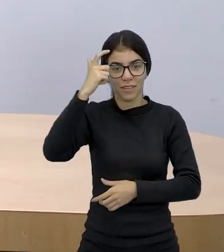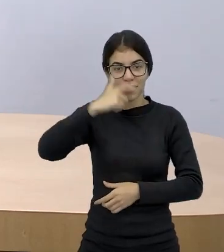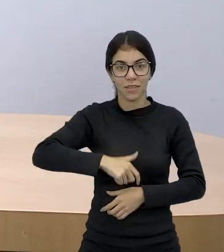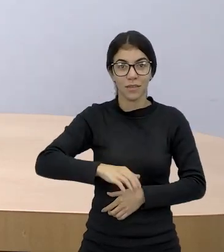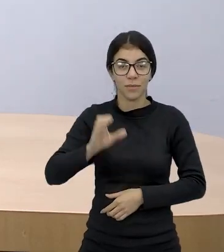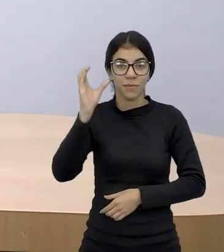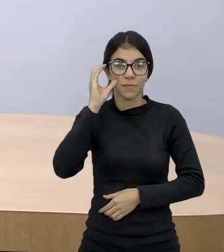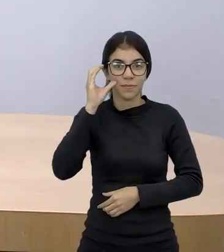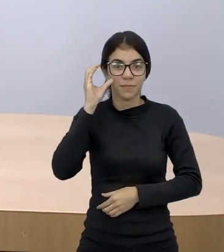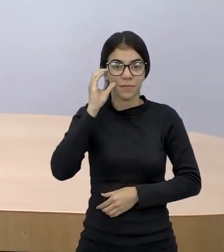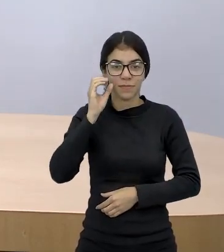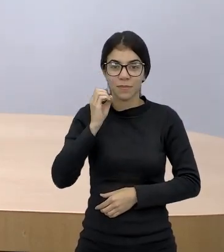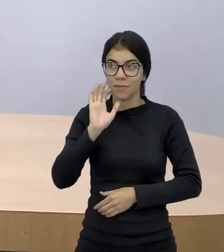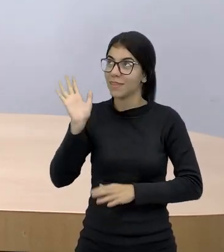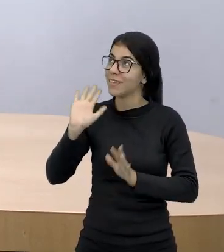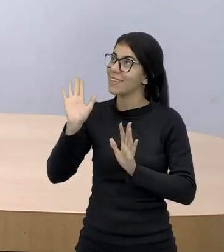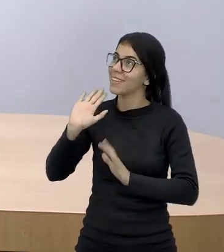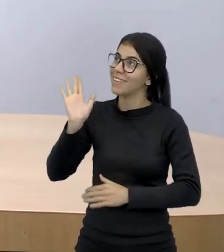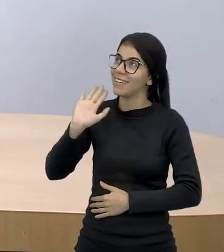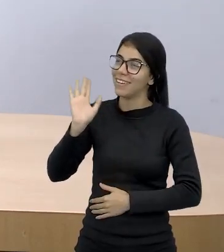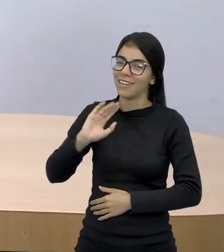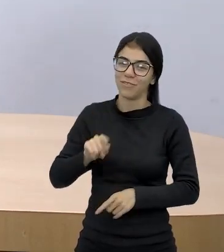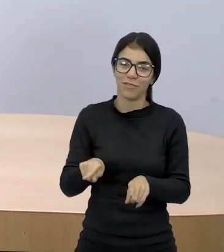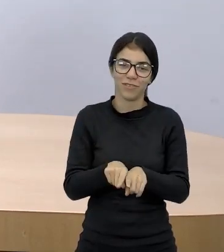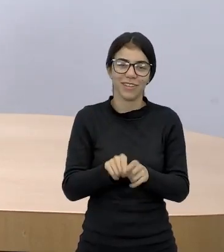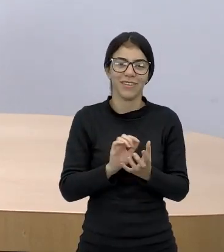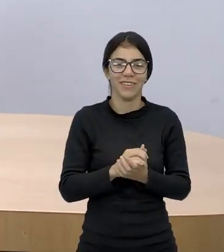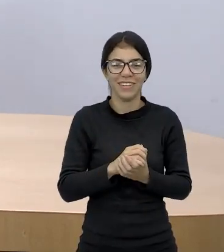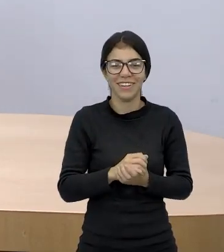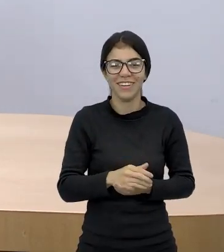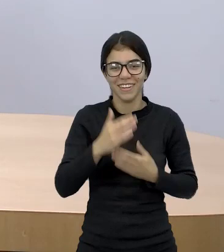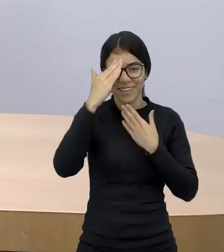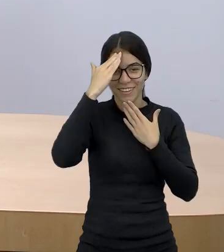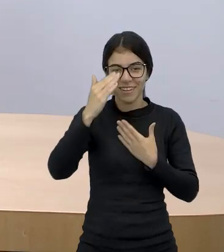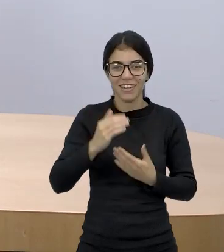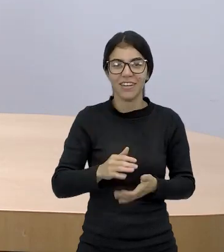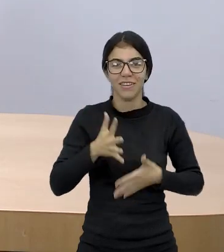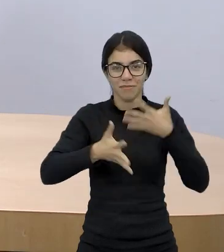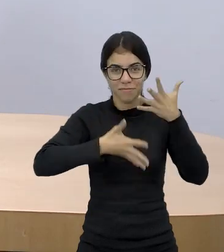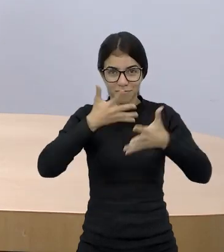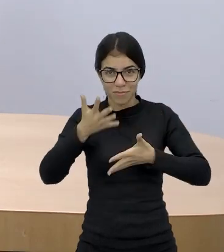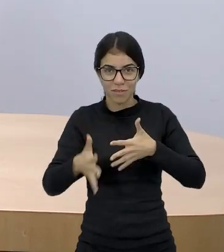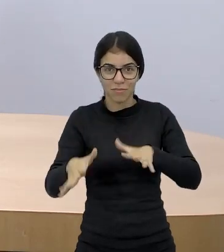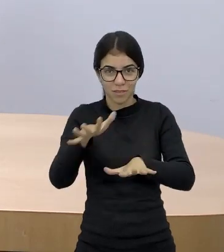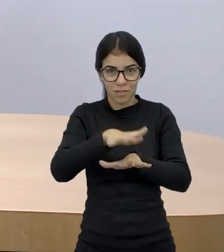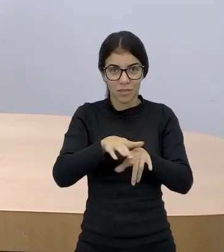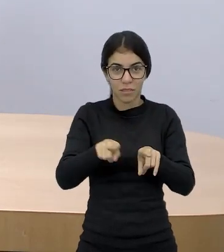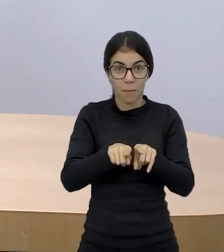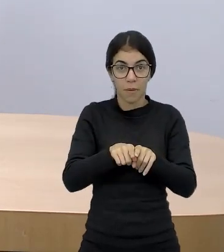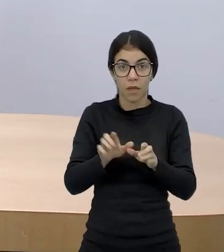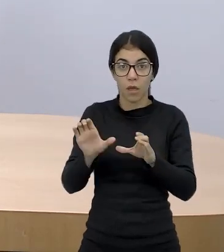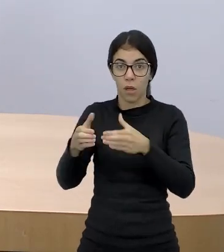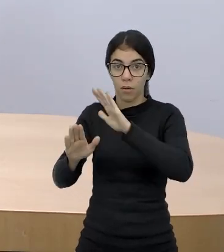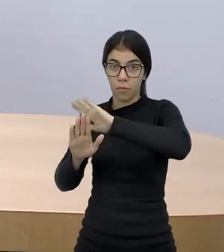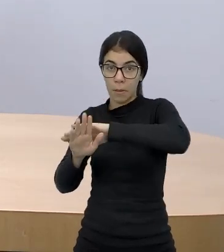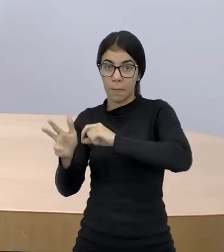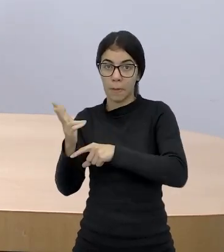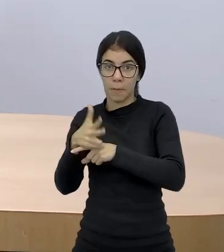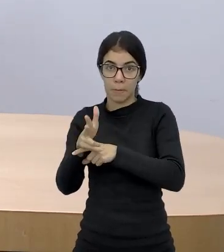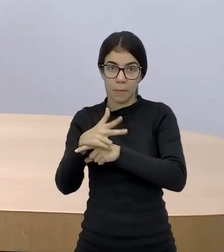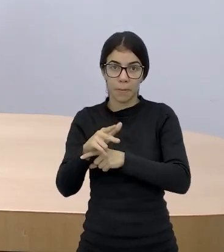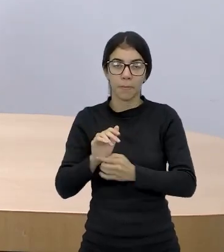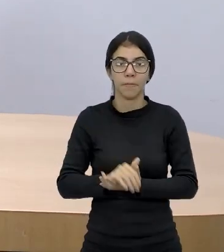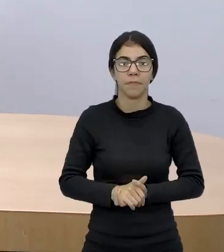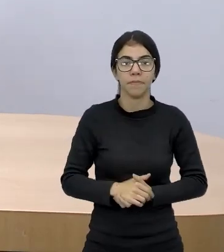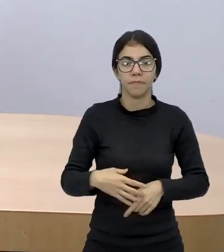a Caroline, seja muito bem-vinda a essa aula, obrigado por levar minha voz aonde eu não posso levar e a toda a produção do CMSP pela